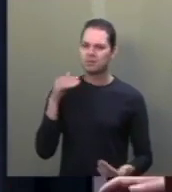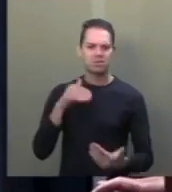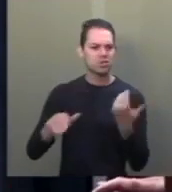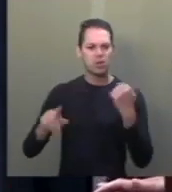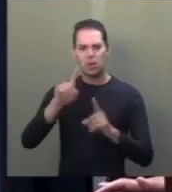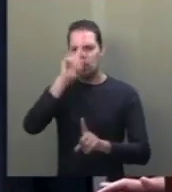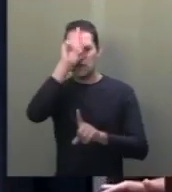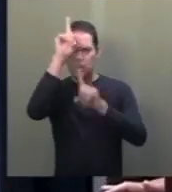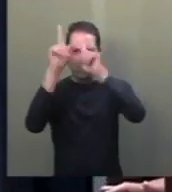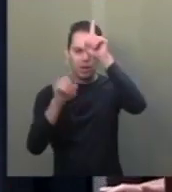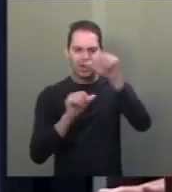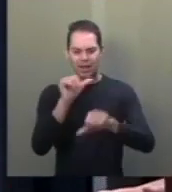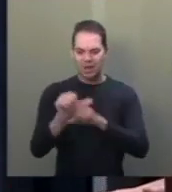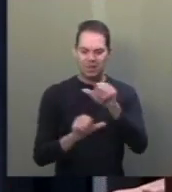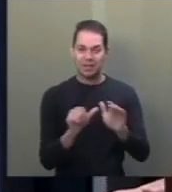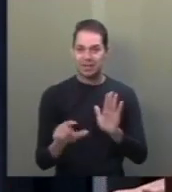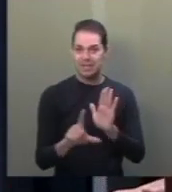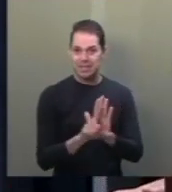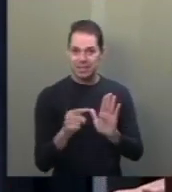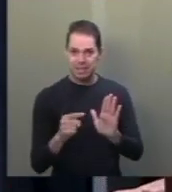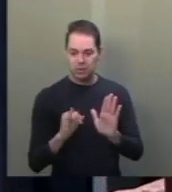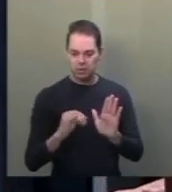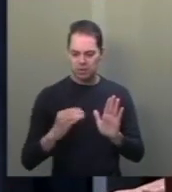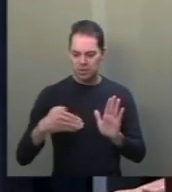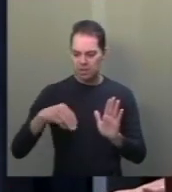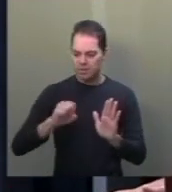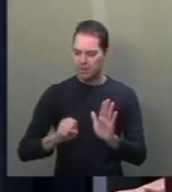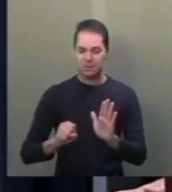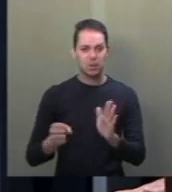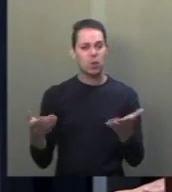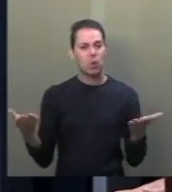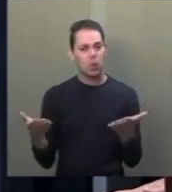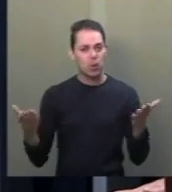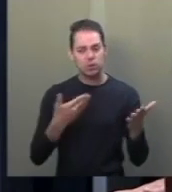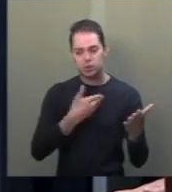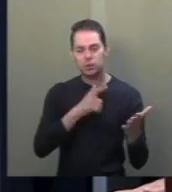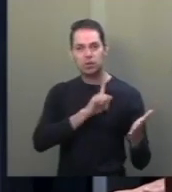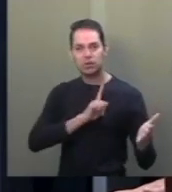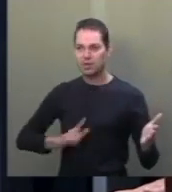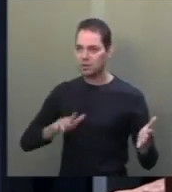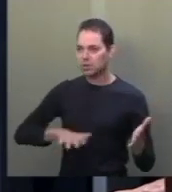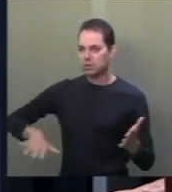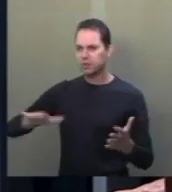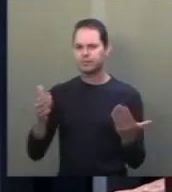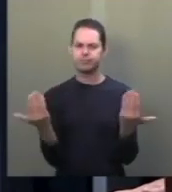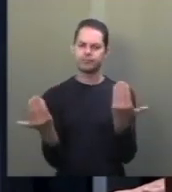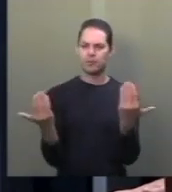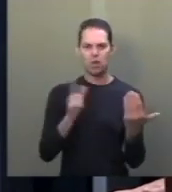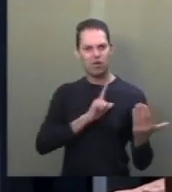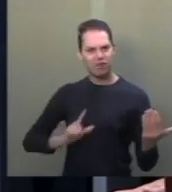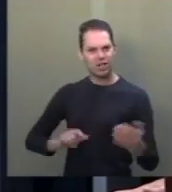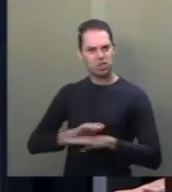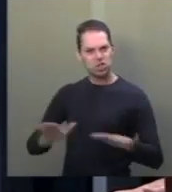iniciativa de alterar a legislação do ICMS, que é contestada hoje pelos governadores, mas não só por eles.